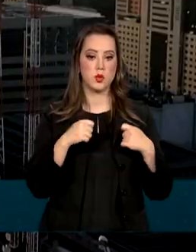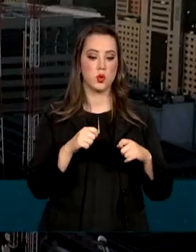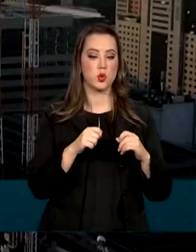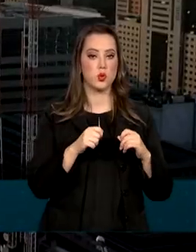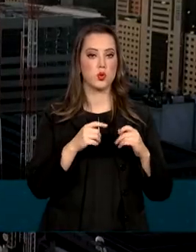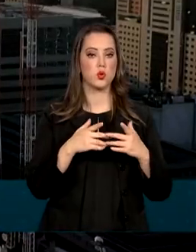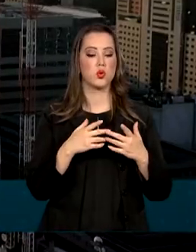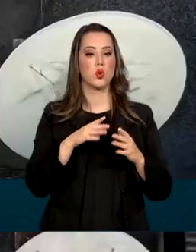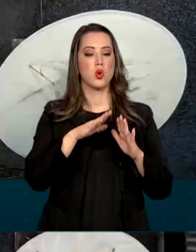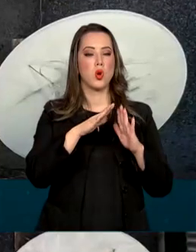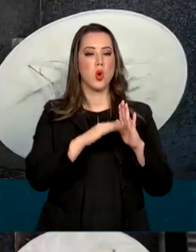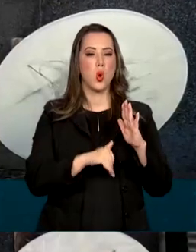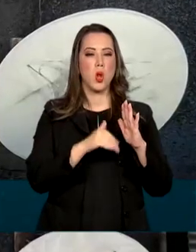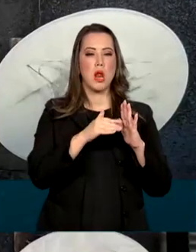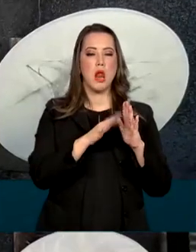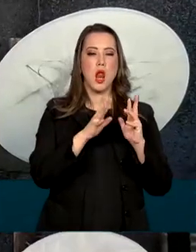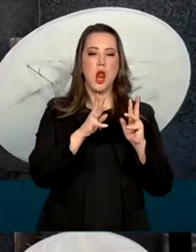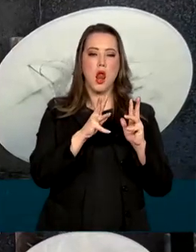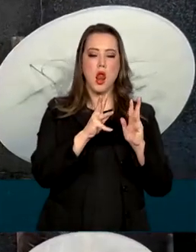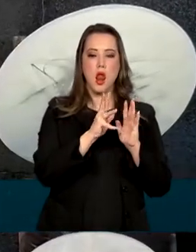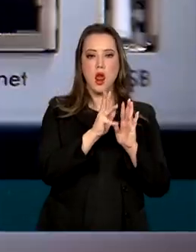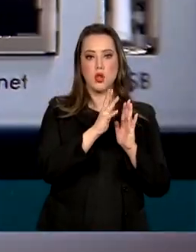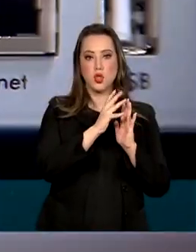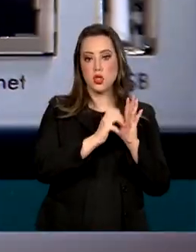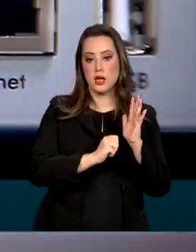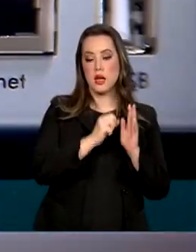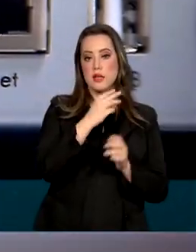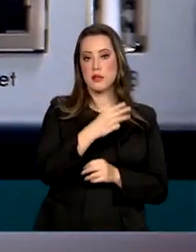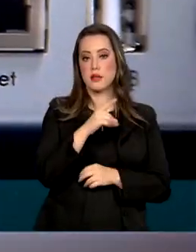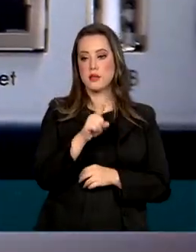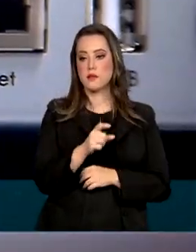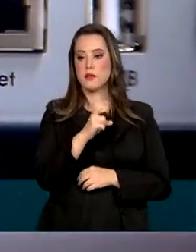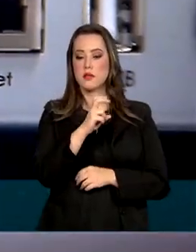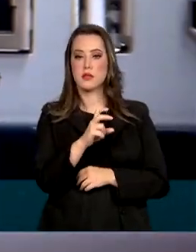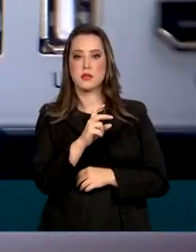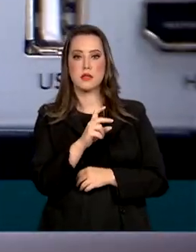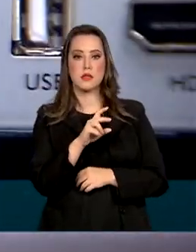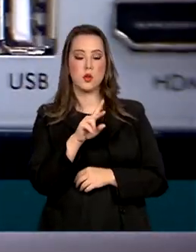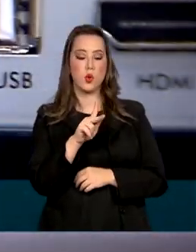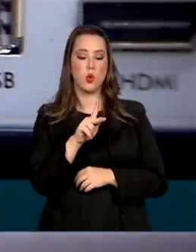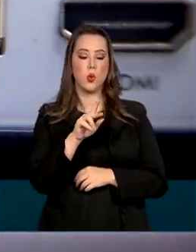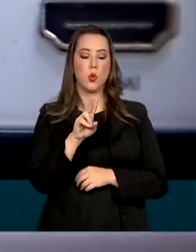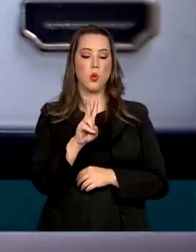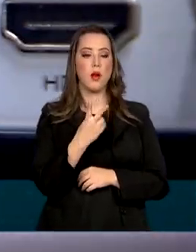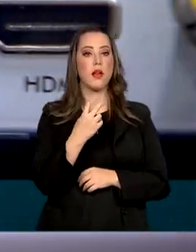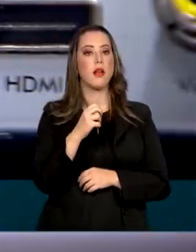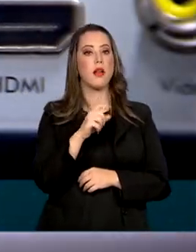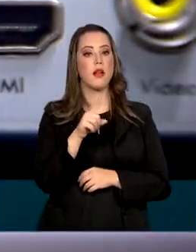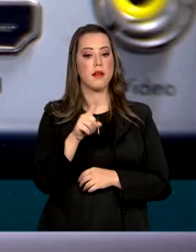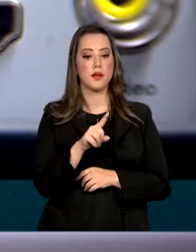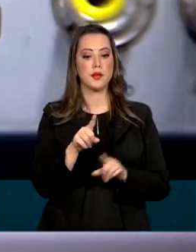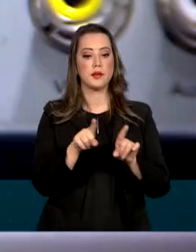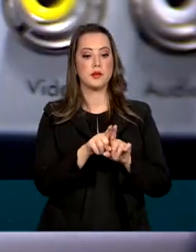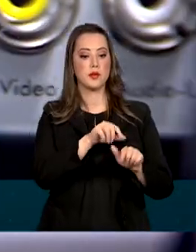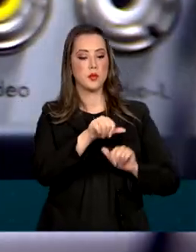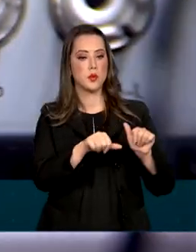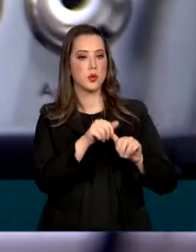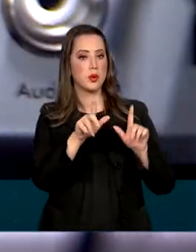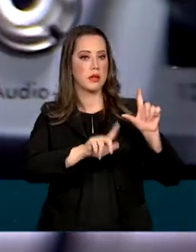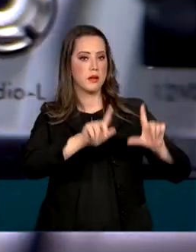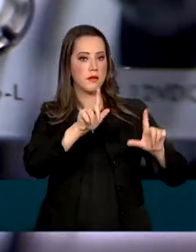faixa de 3,5 GHz, o que implicou na migração dos canais de TV para o sinal digital e na